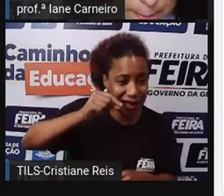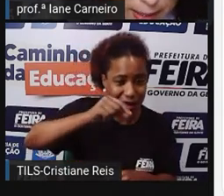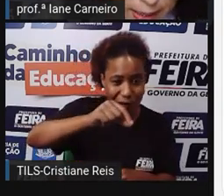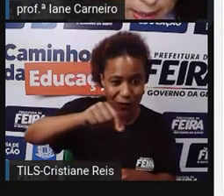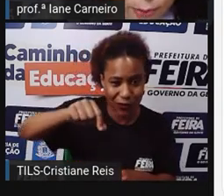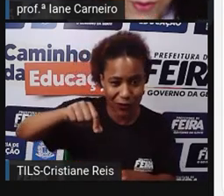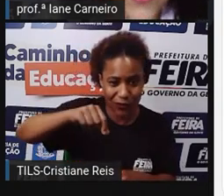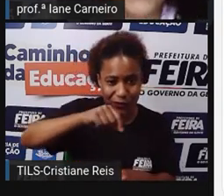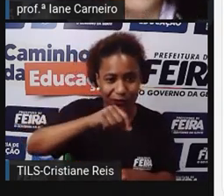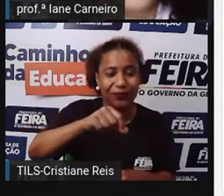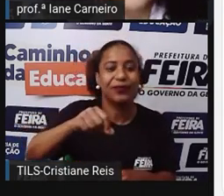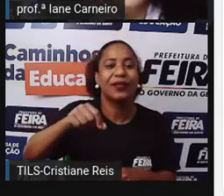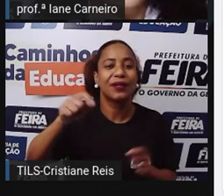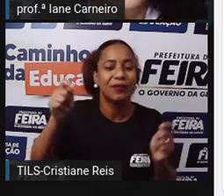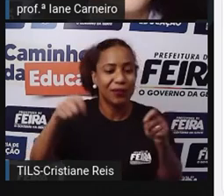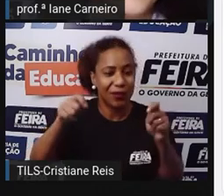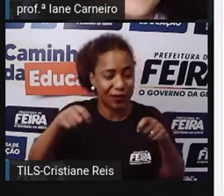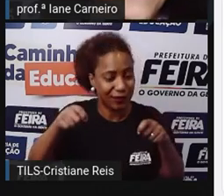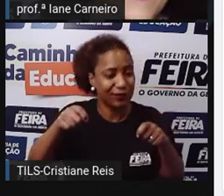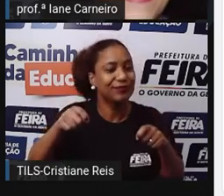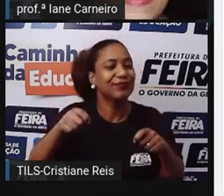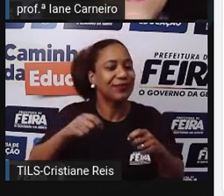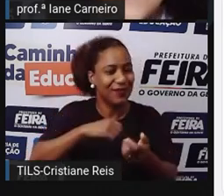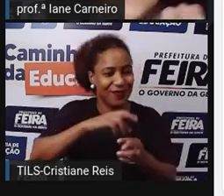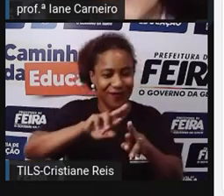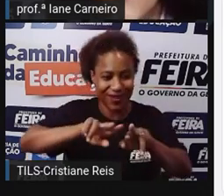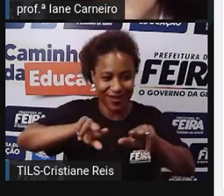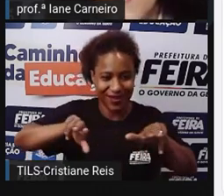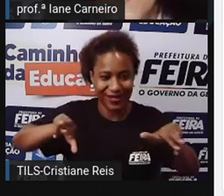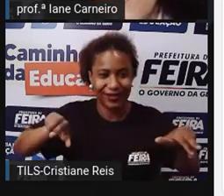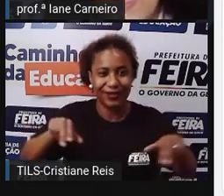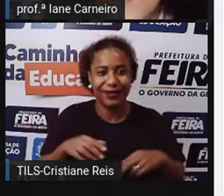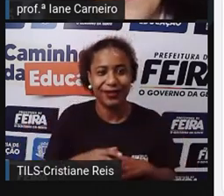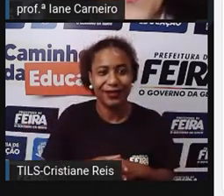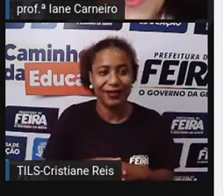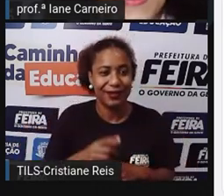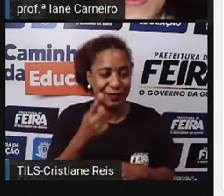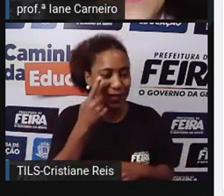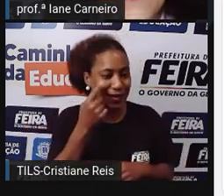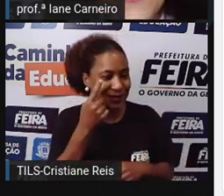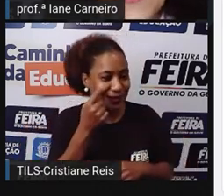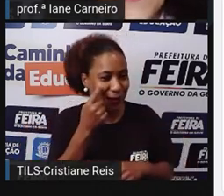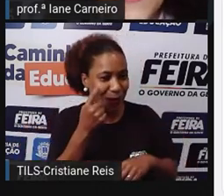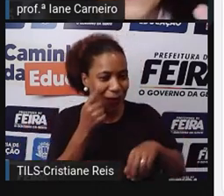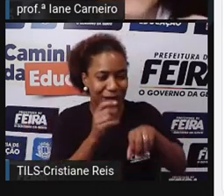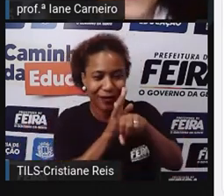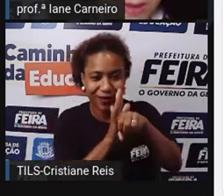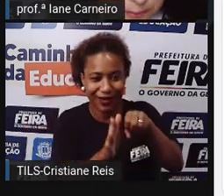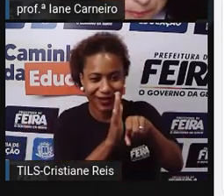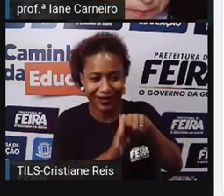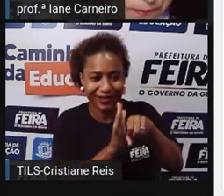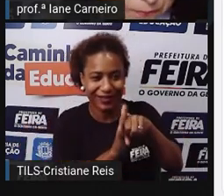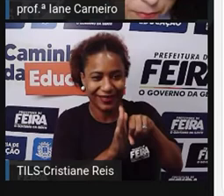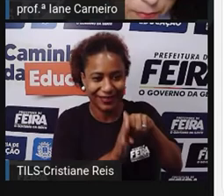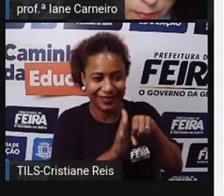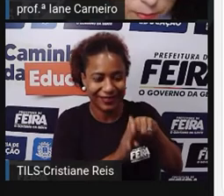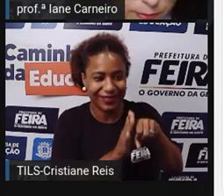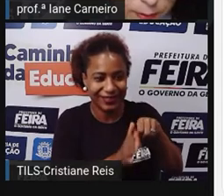Temperos Tá bom? Esse aqui ó É a cebola Né? Vamos escrever aqui cebola